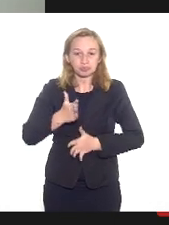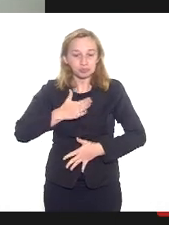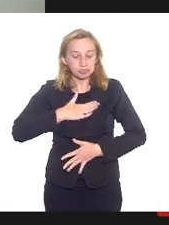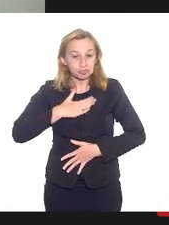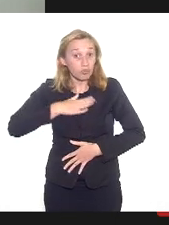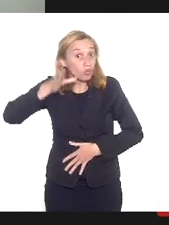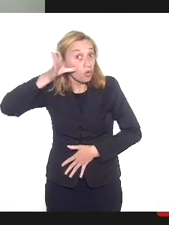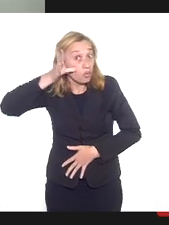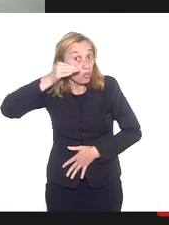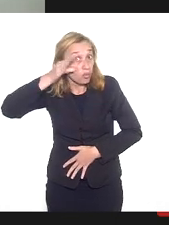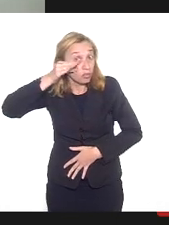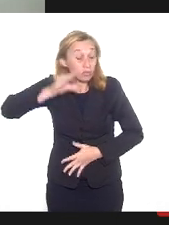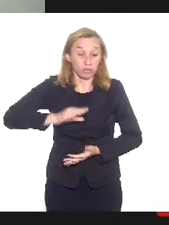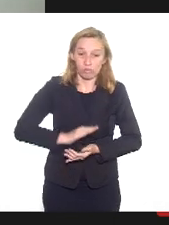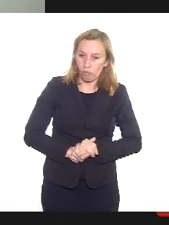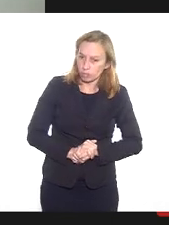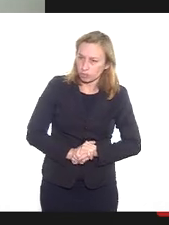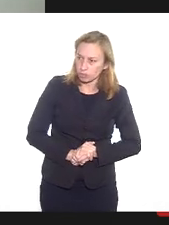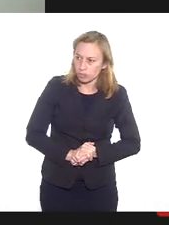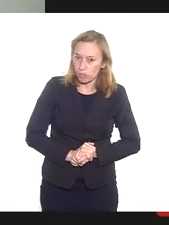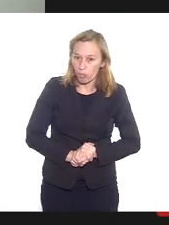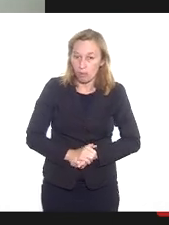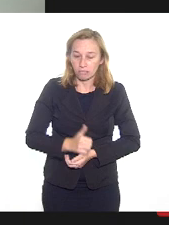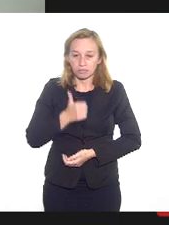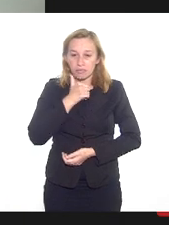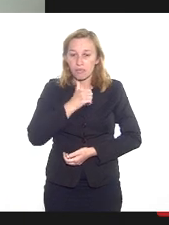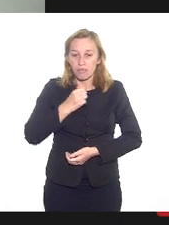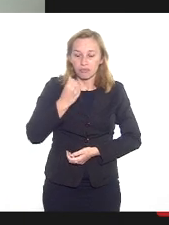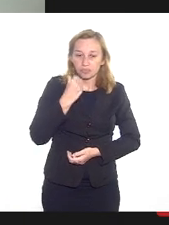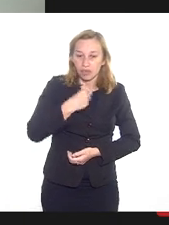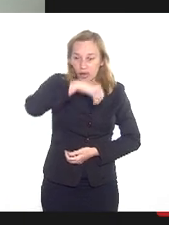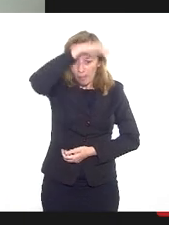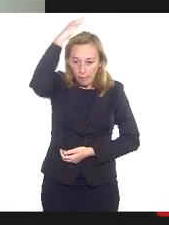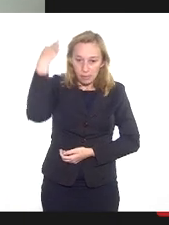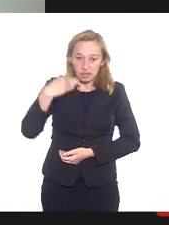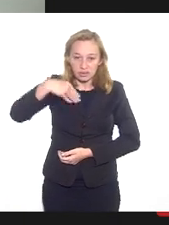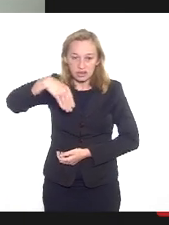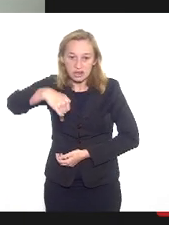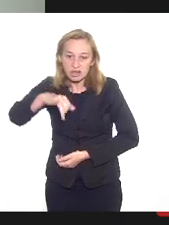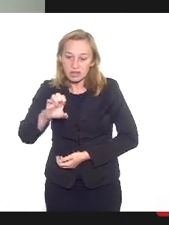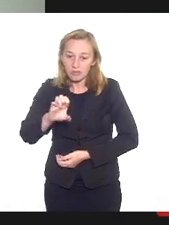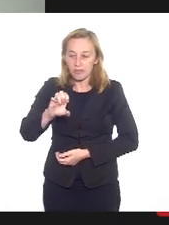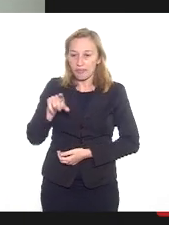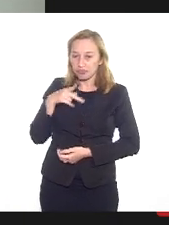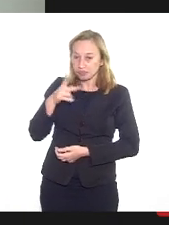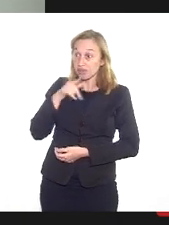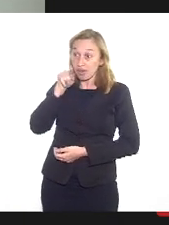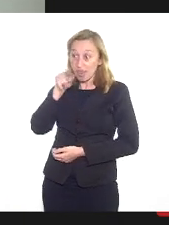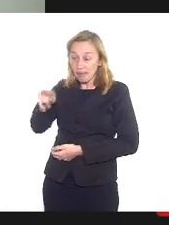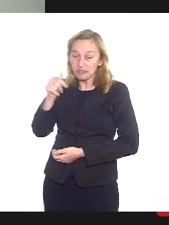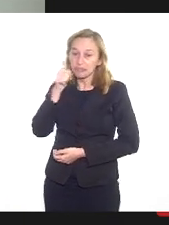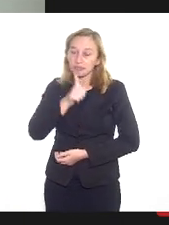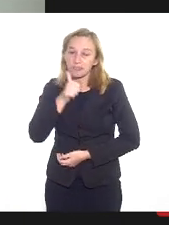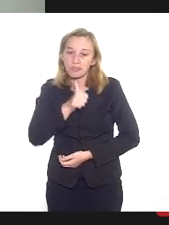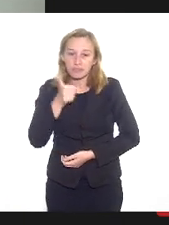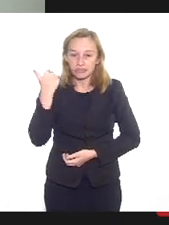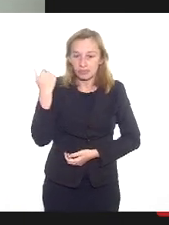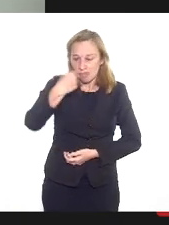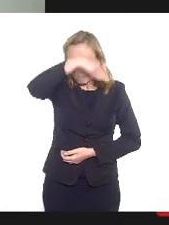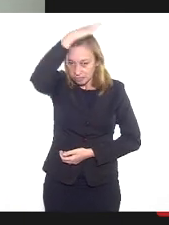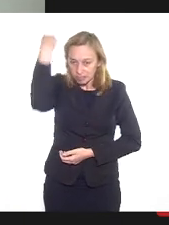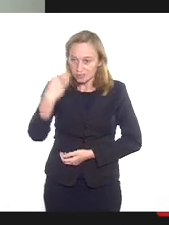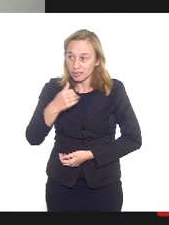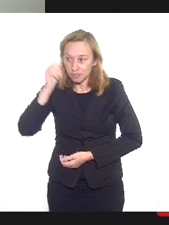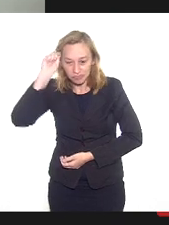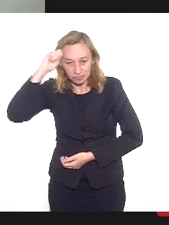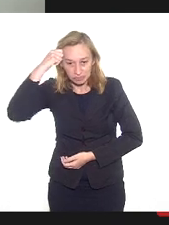curiosidade enquanto mãe Nilce falava dela enquanto uma mulher de santo, uma mulher preta